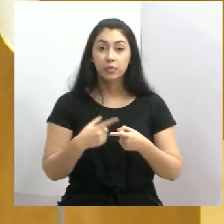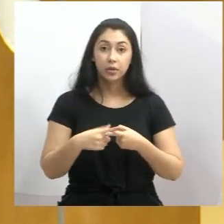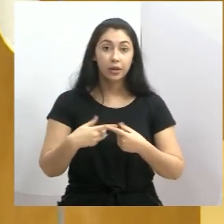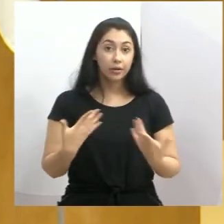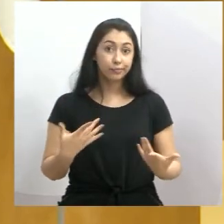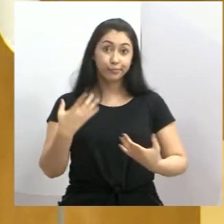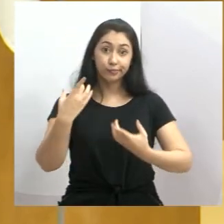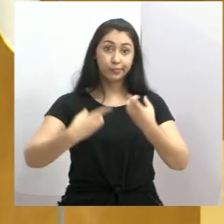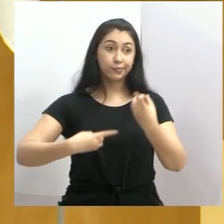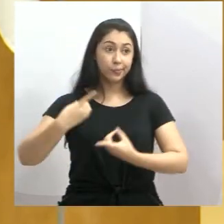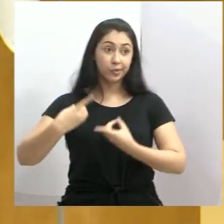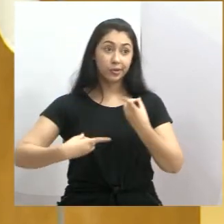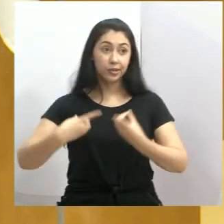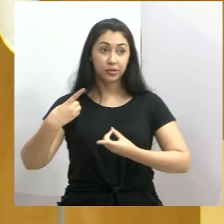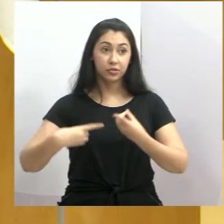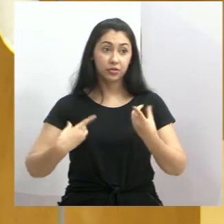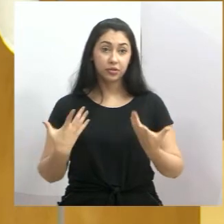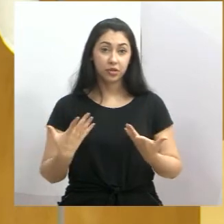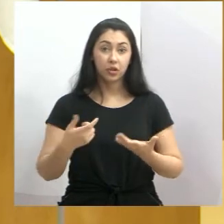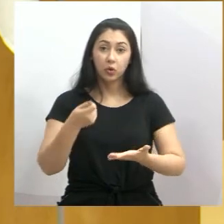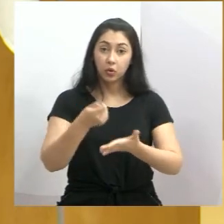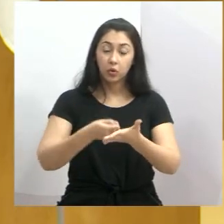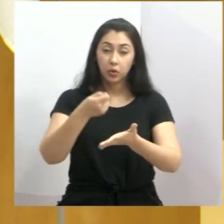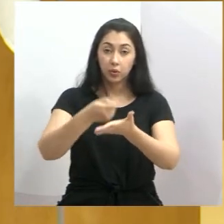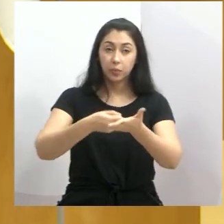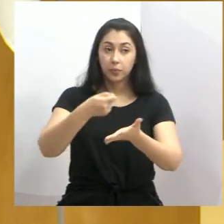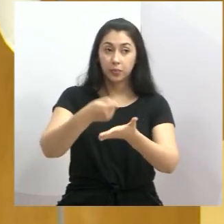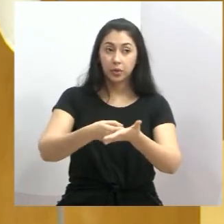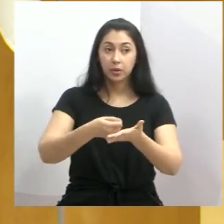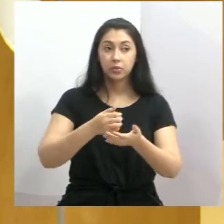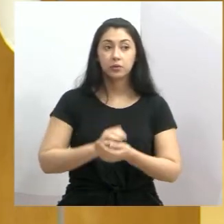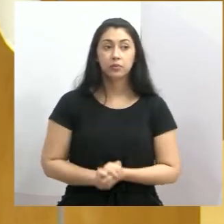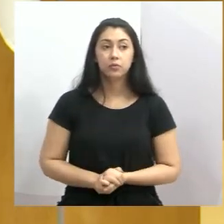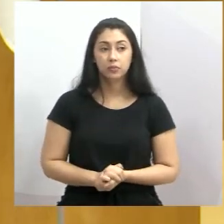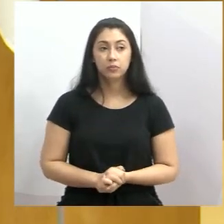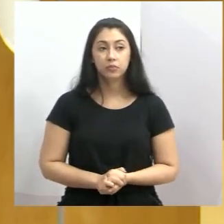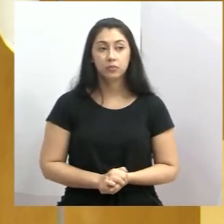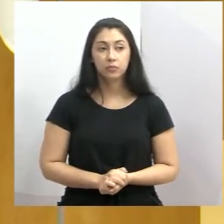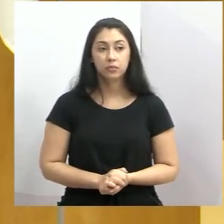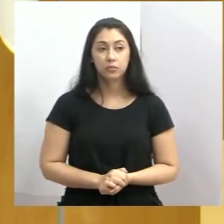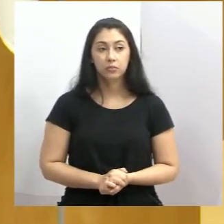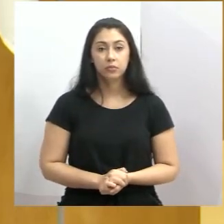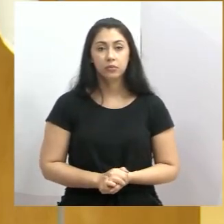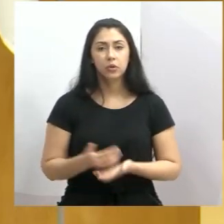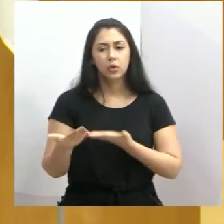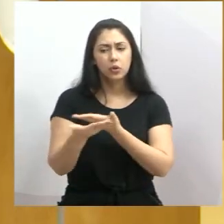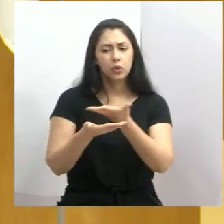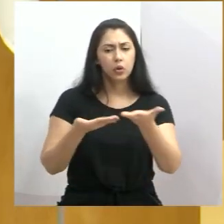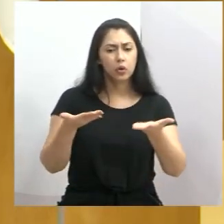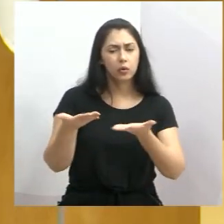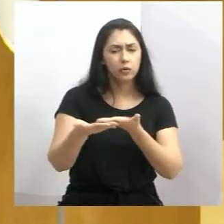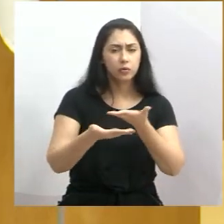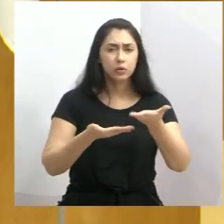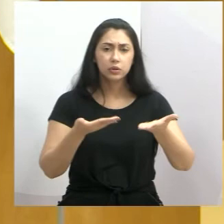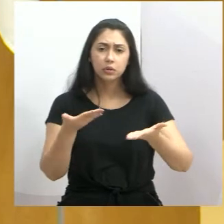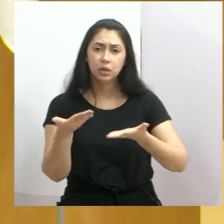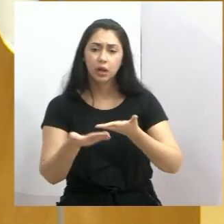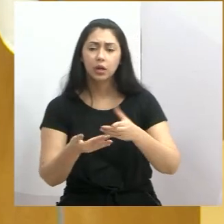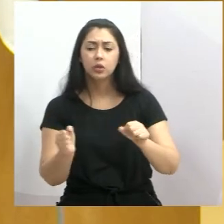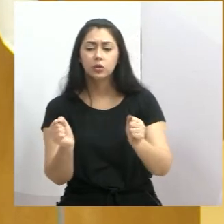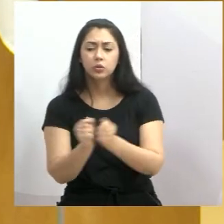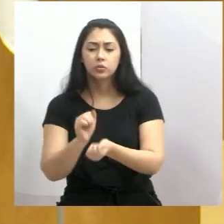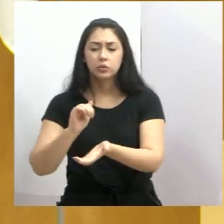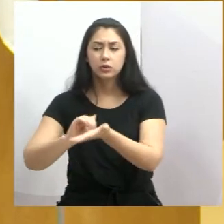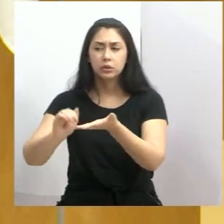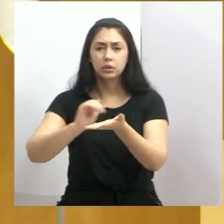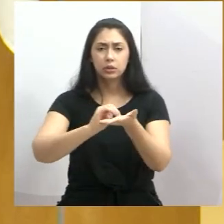política. A política é feita dessas cobranças. A política é feita dessa de interagir com as outras secretarias